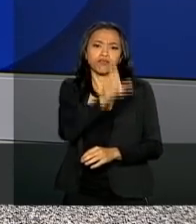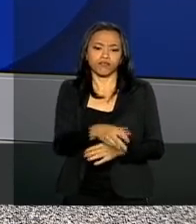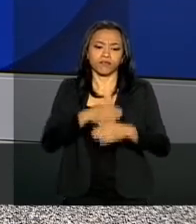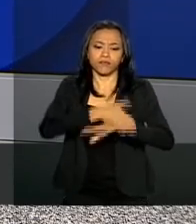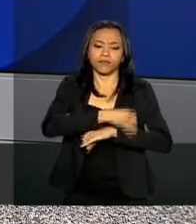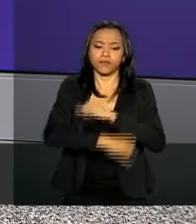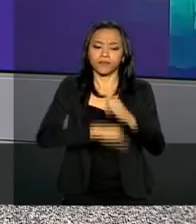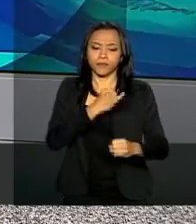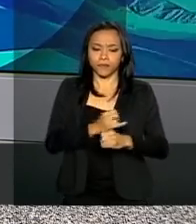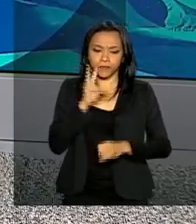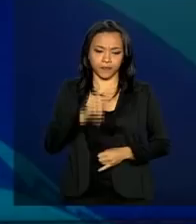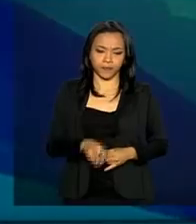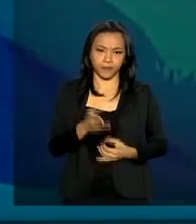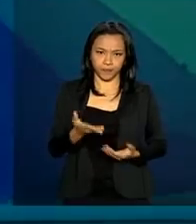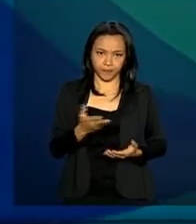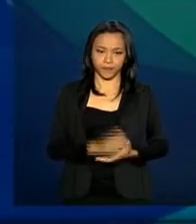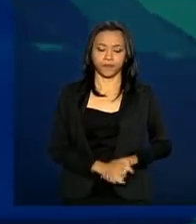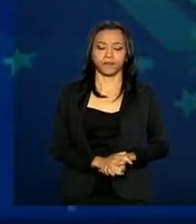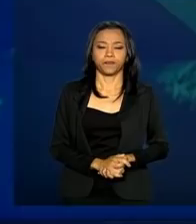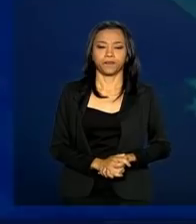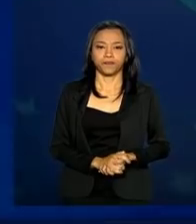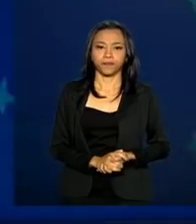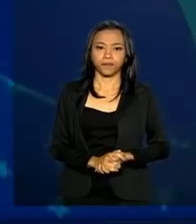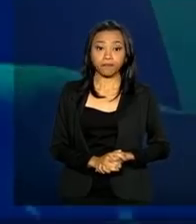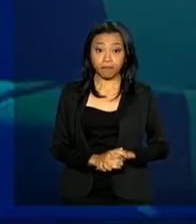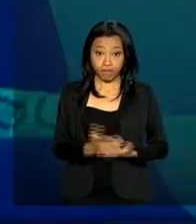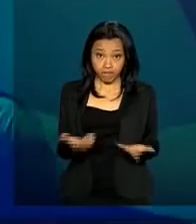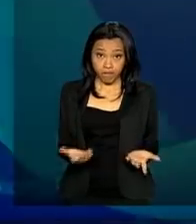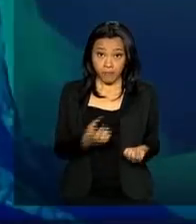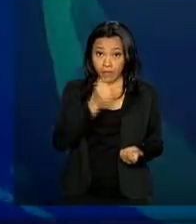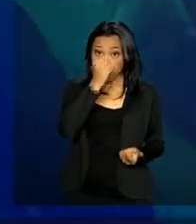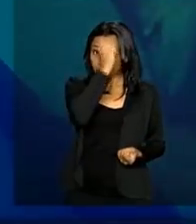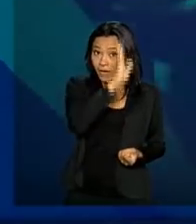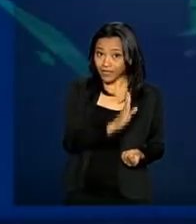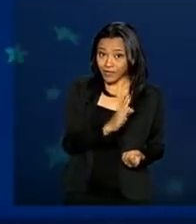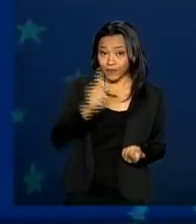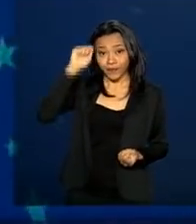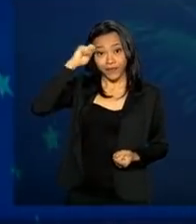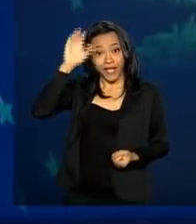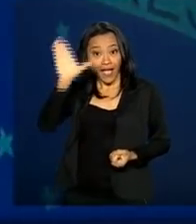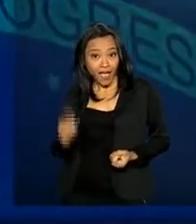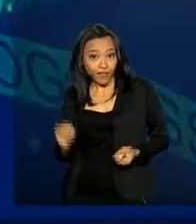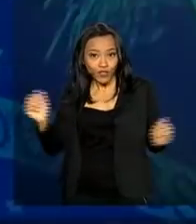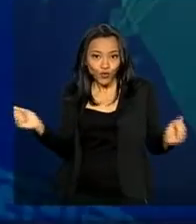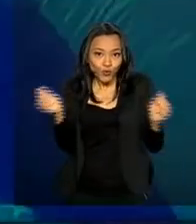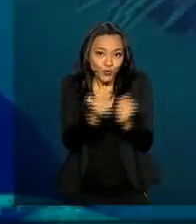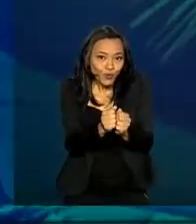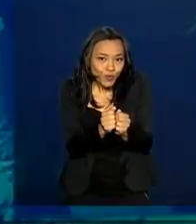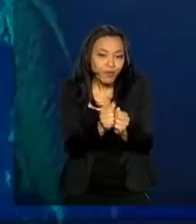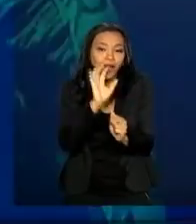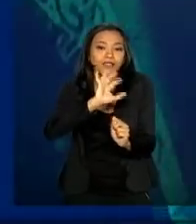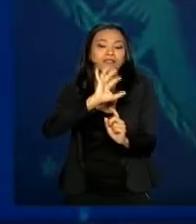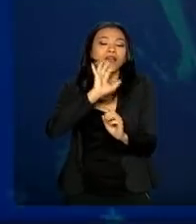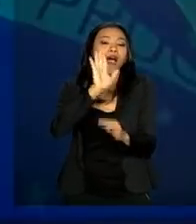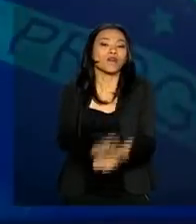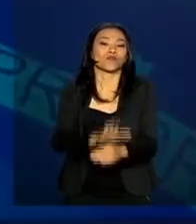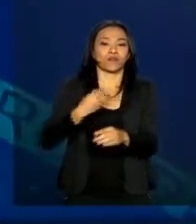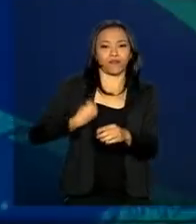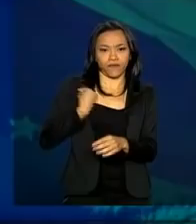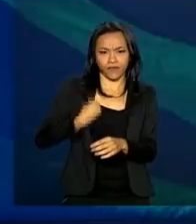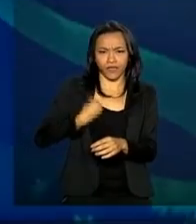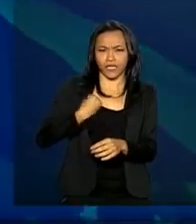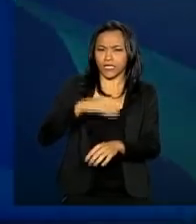participante na internet. Brasil e África juntos para salvar vidas. Banco de leite,